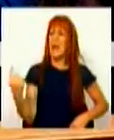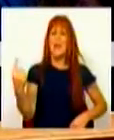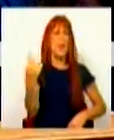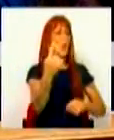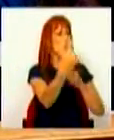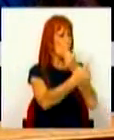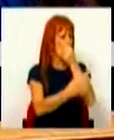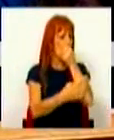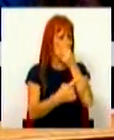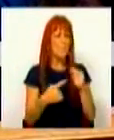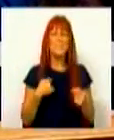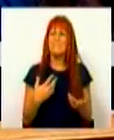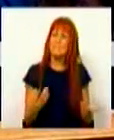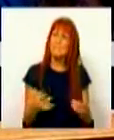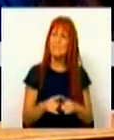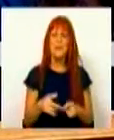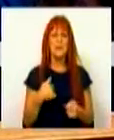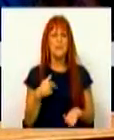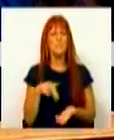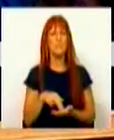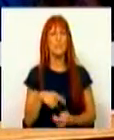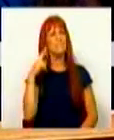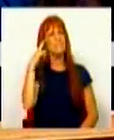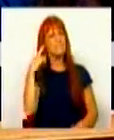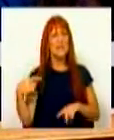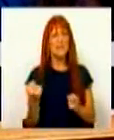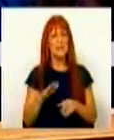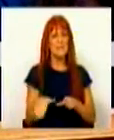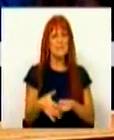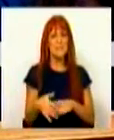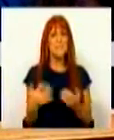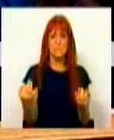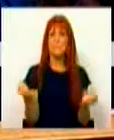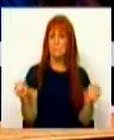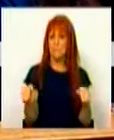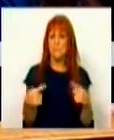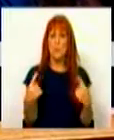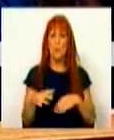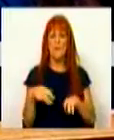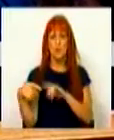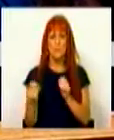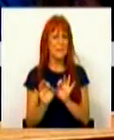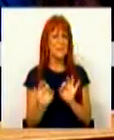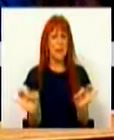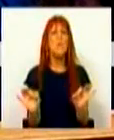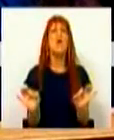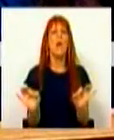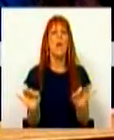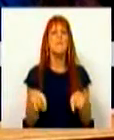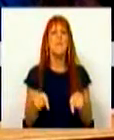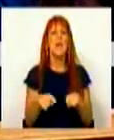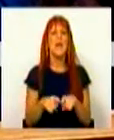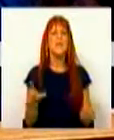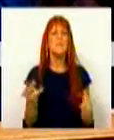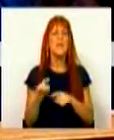se coloque neste debate. E isso é que sim, é fazer um debate sério. É certo